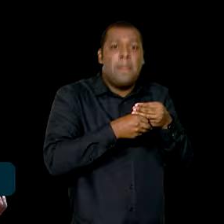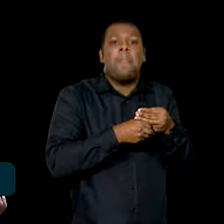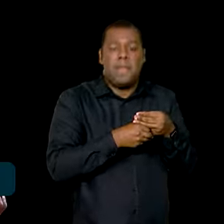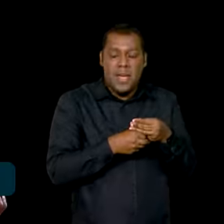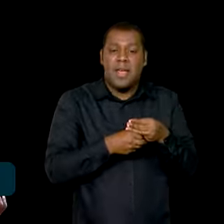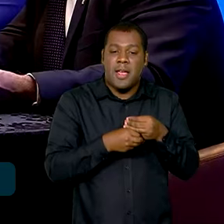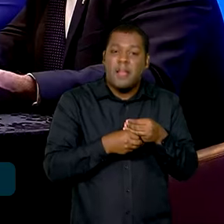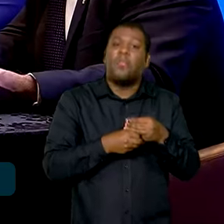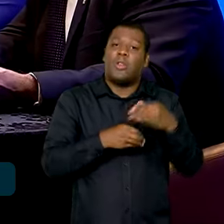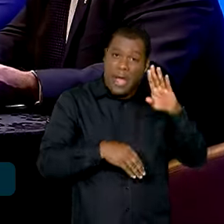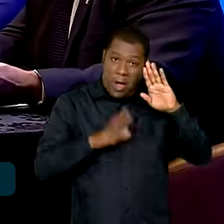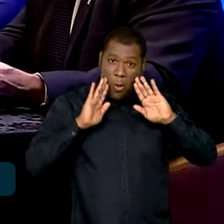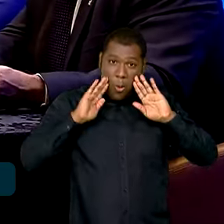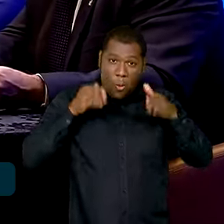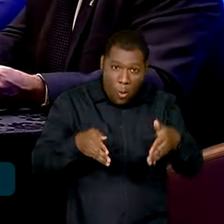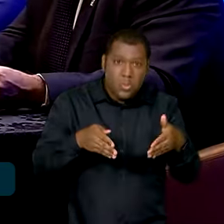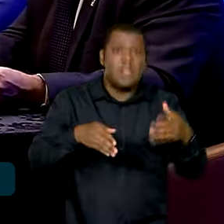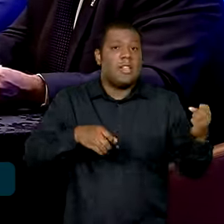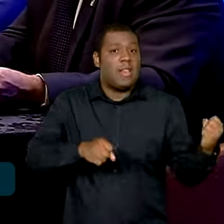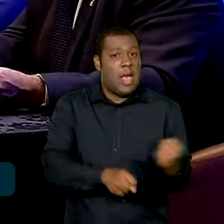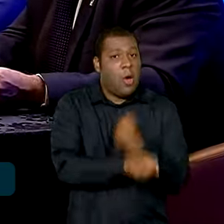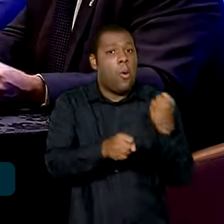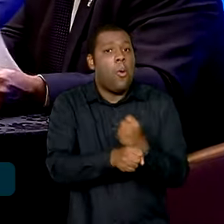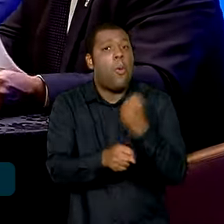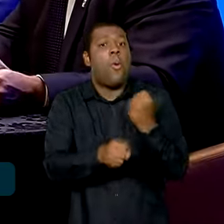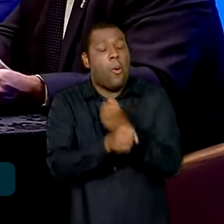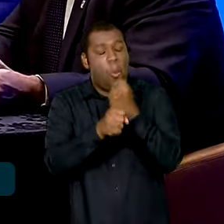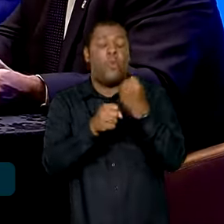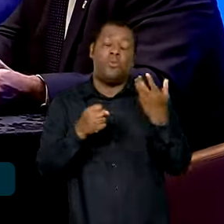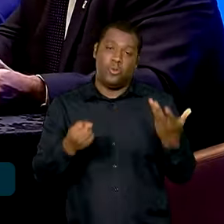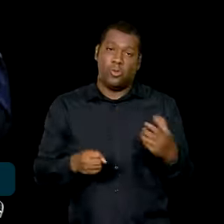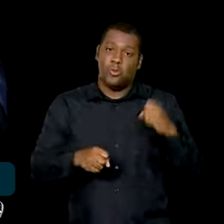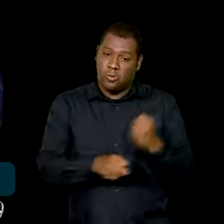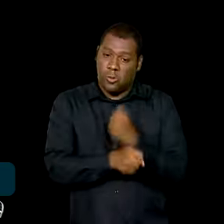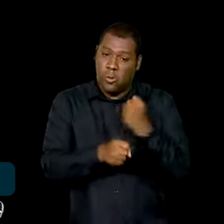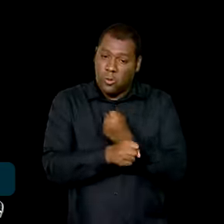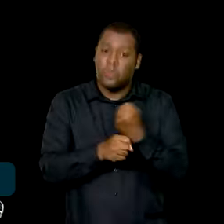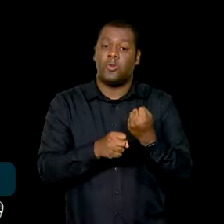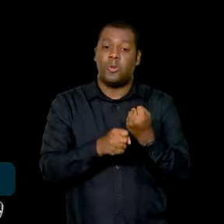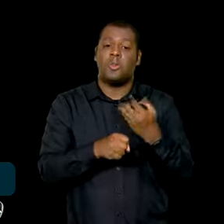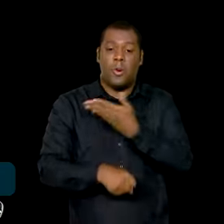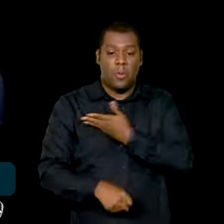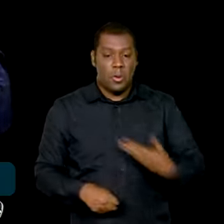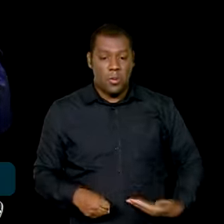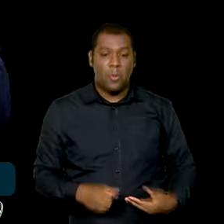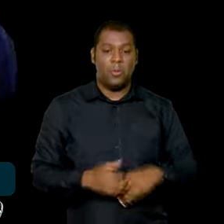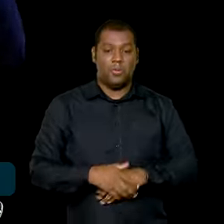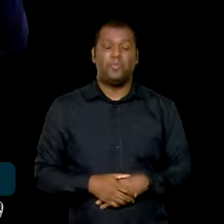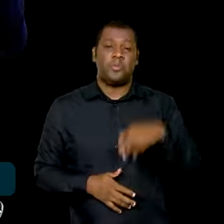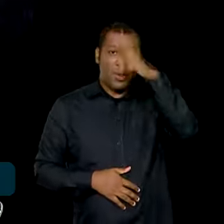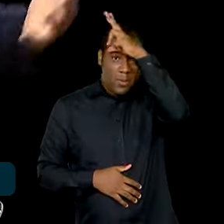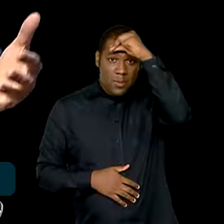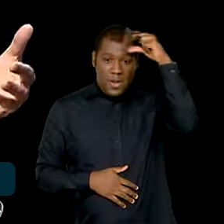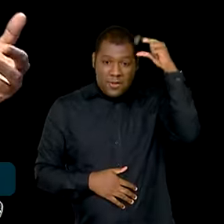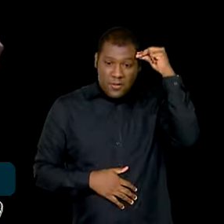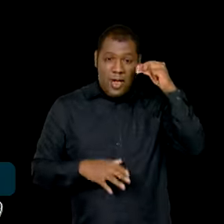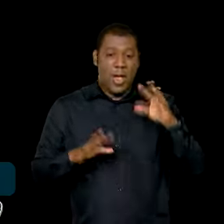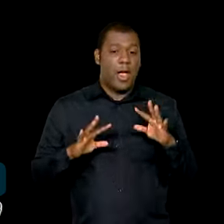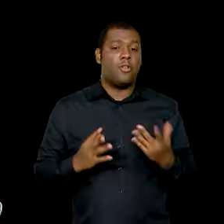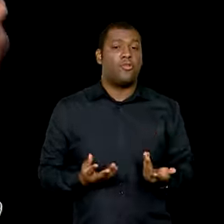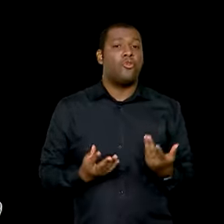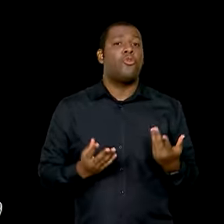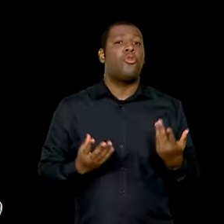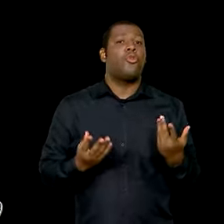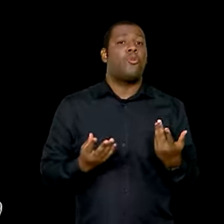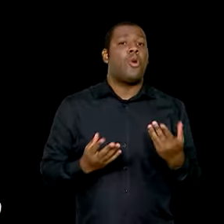prioritárias dos Estados que não forem contempladas nesta fase do programa. Portanto, todos os prefeitos e prefeitas podem dialogar com